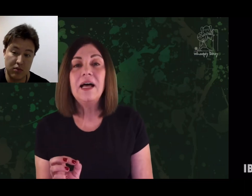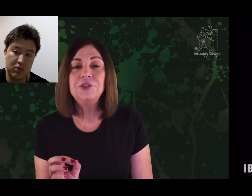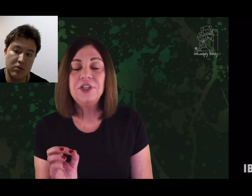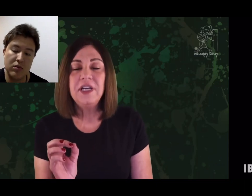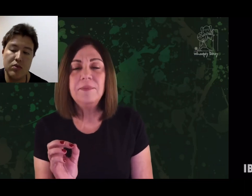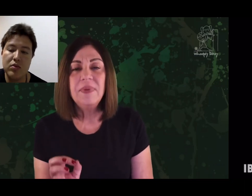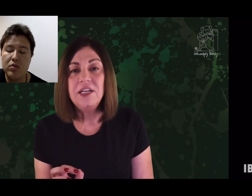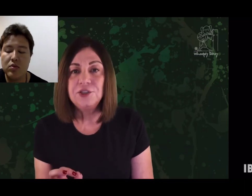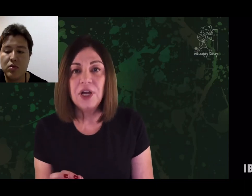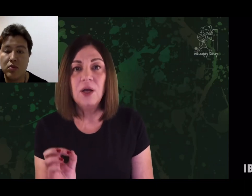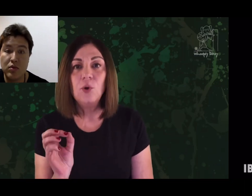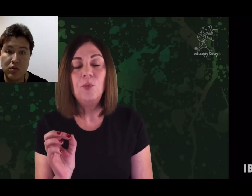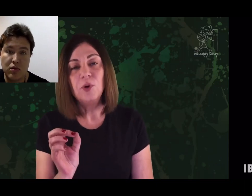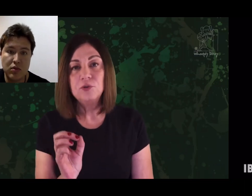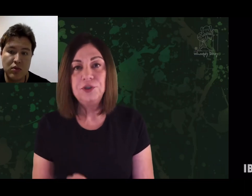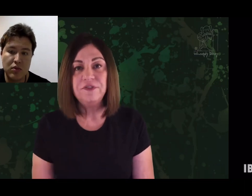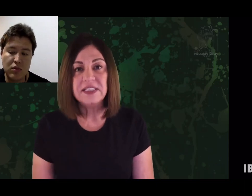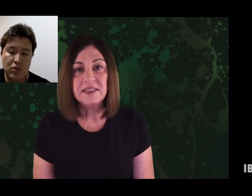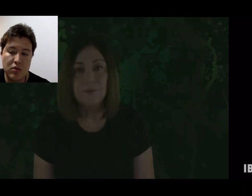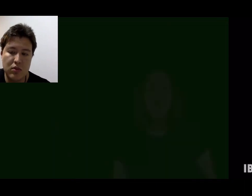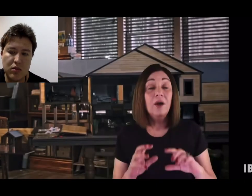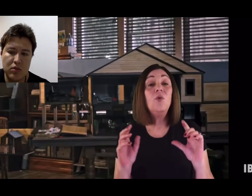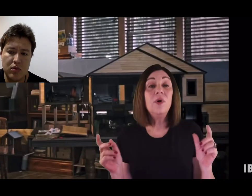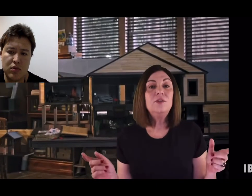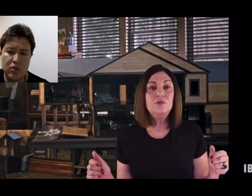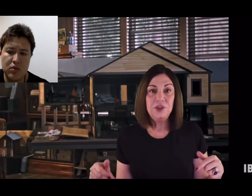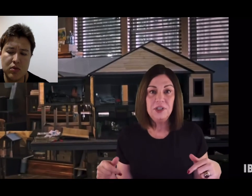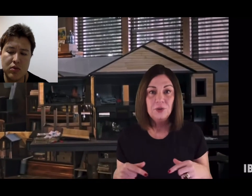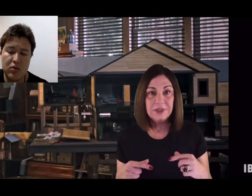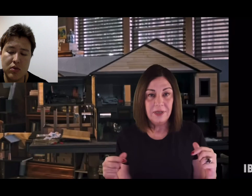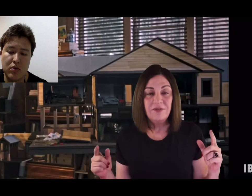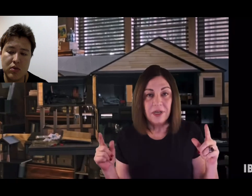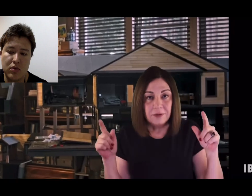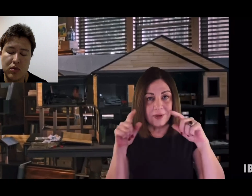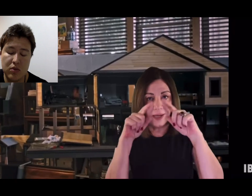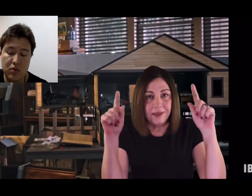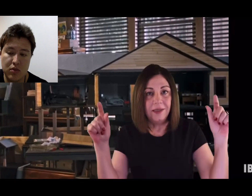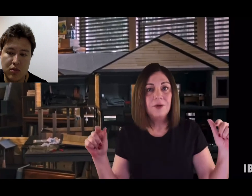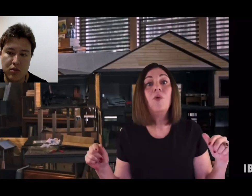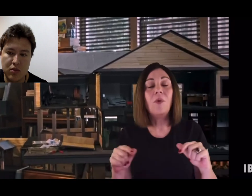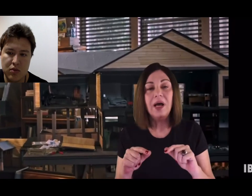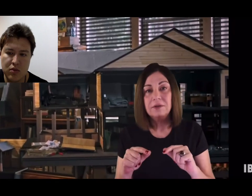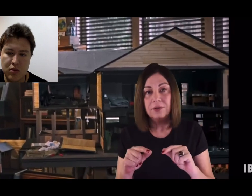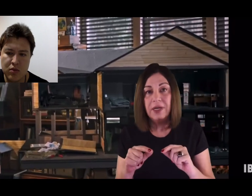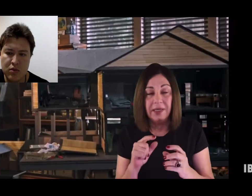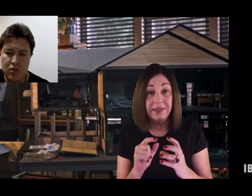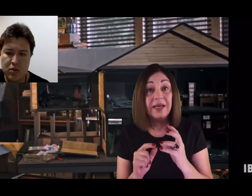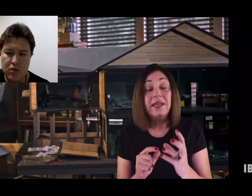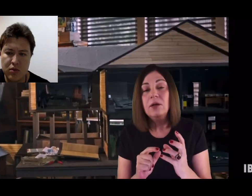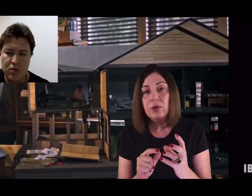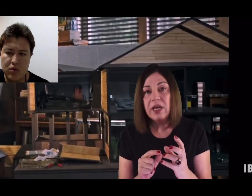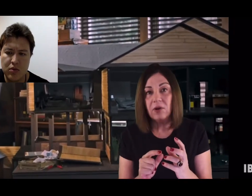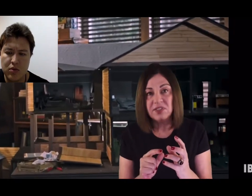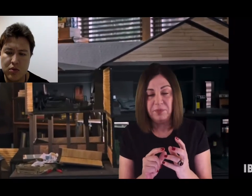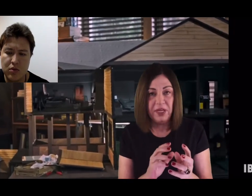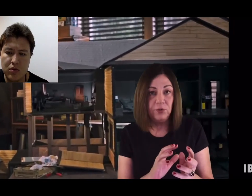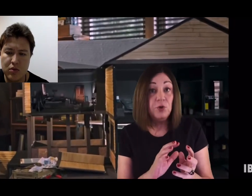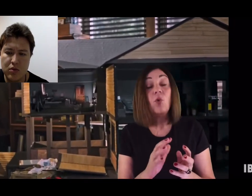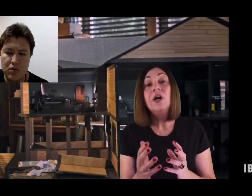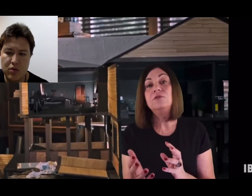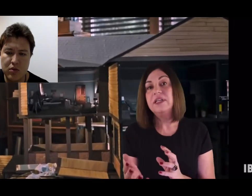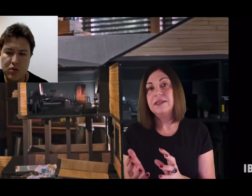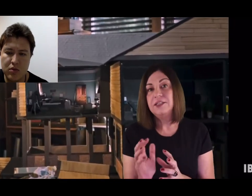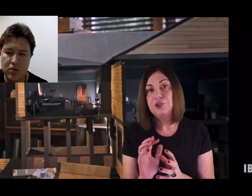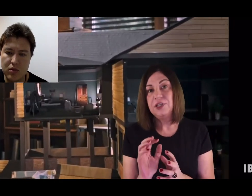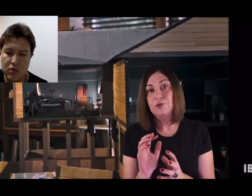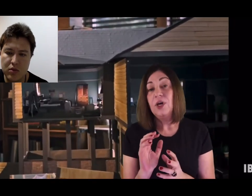habilidade em manejar o ponto de vista. É o quanto um diretor está revelando ali no quadro daquilo que causa medo